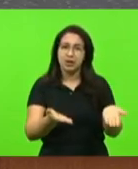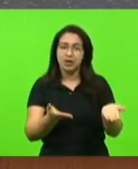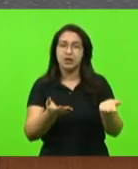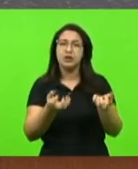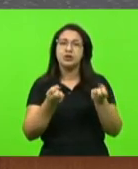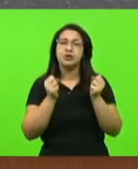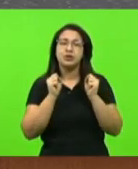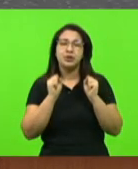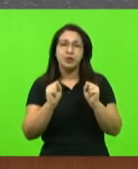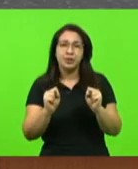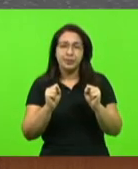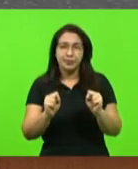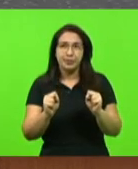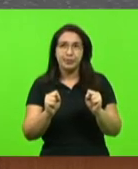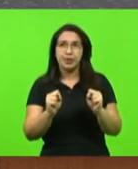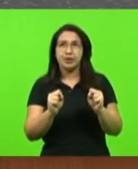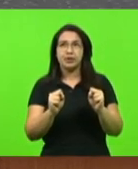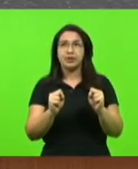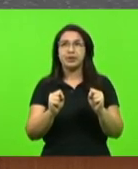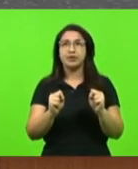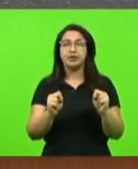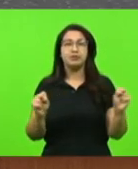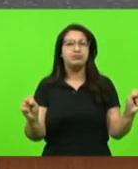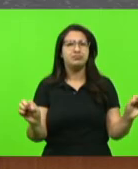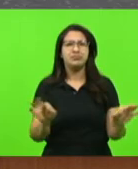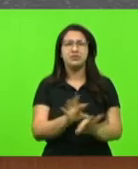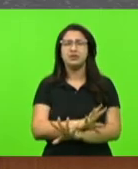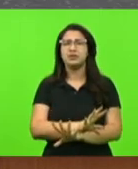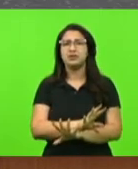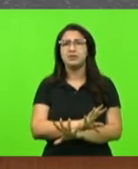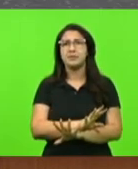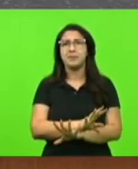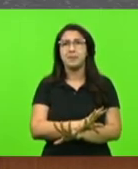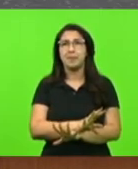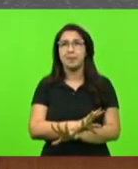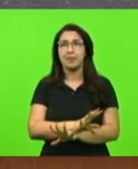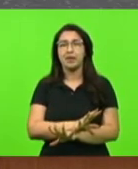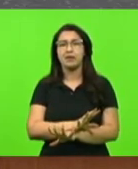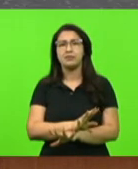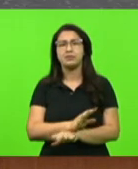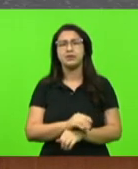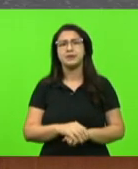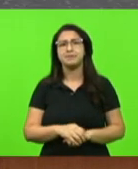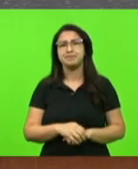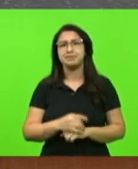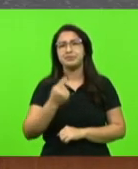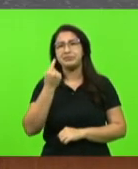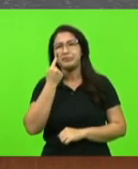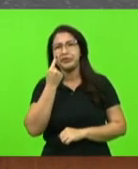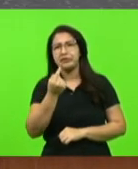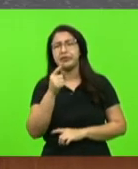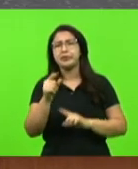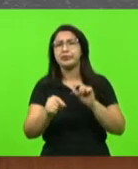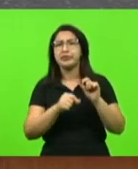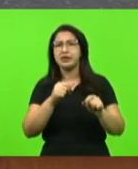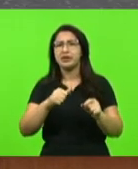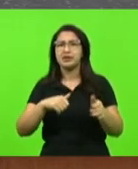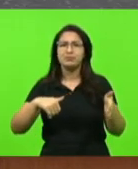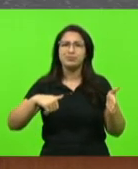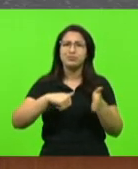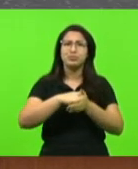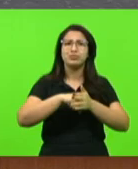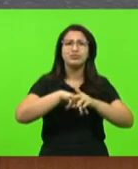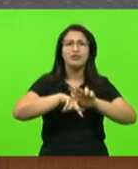uma vez por todas, acabar, deputado Silvio. A gente, inclusive, vê acidentes envolvendo ambulâncias